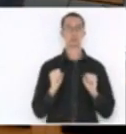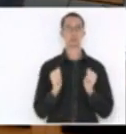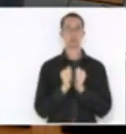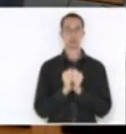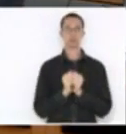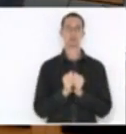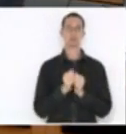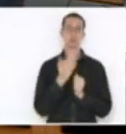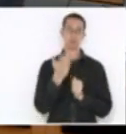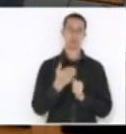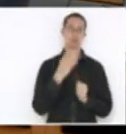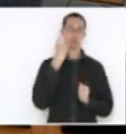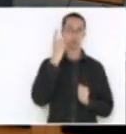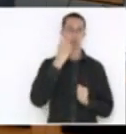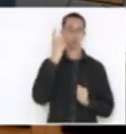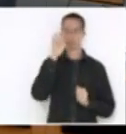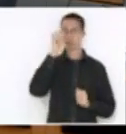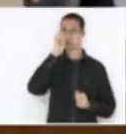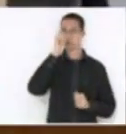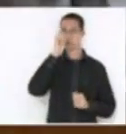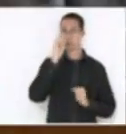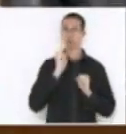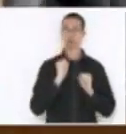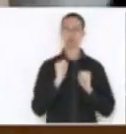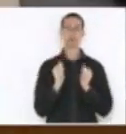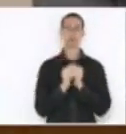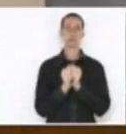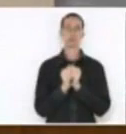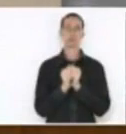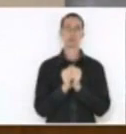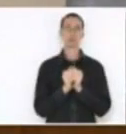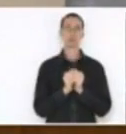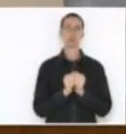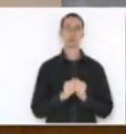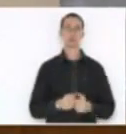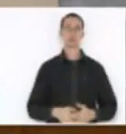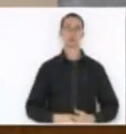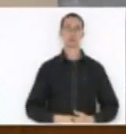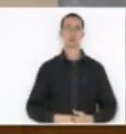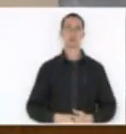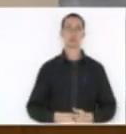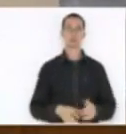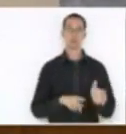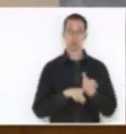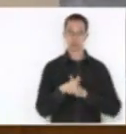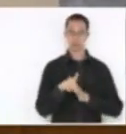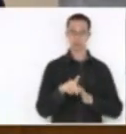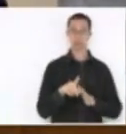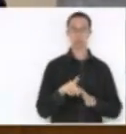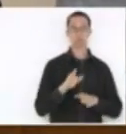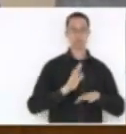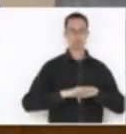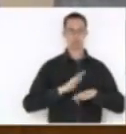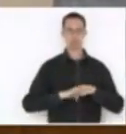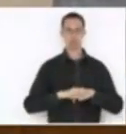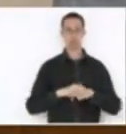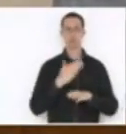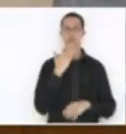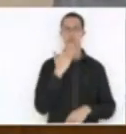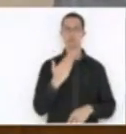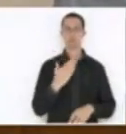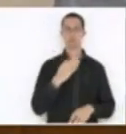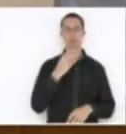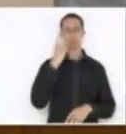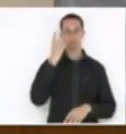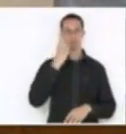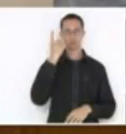ser discutido em bloco as duas emendas. Vossa excelente, lembrou muito bem. Eu consulto o autor do requerimento, deputado